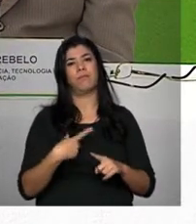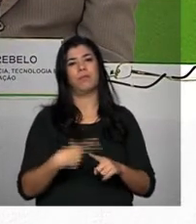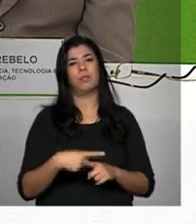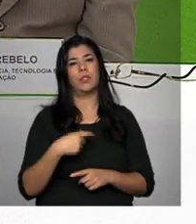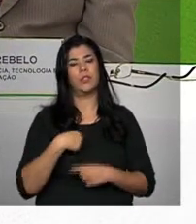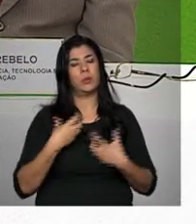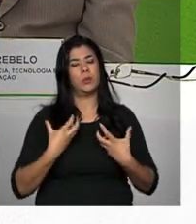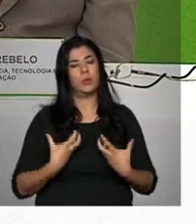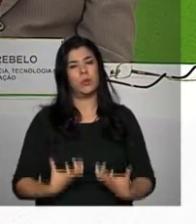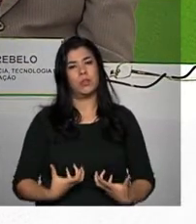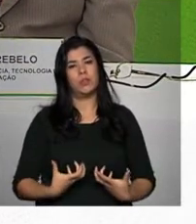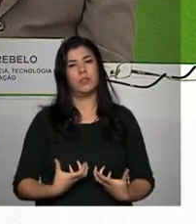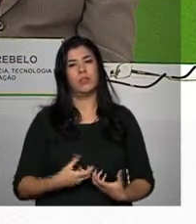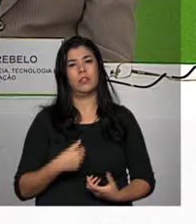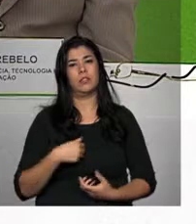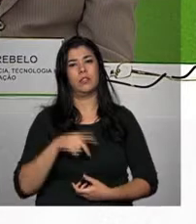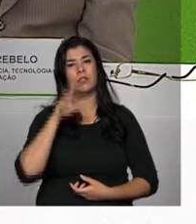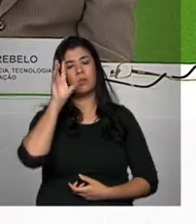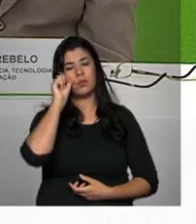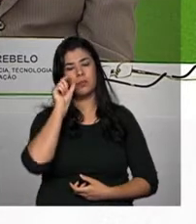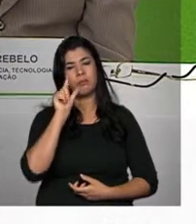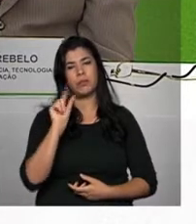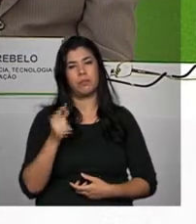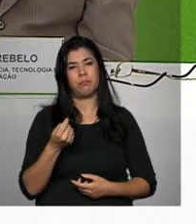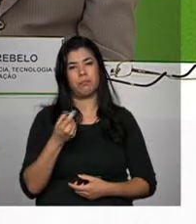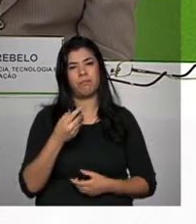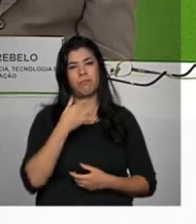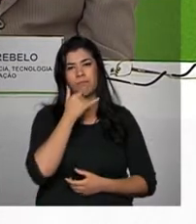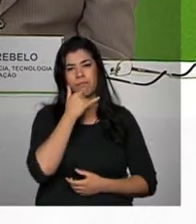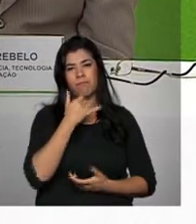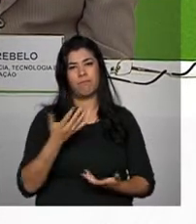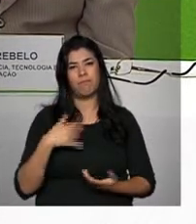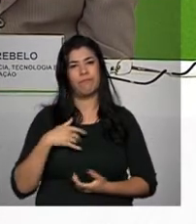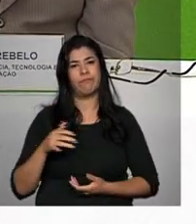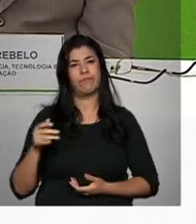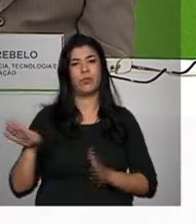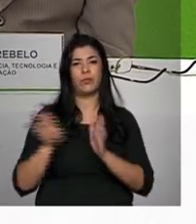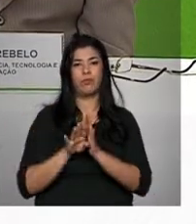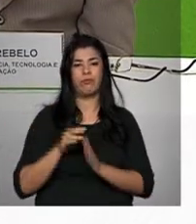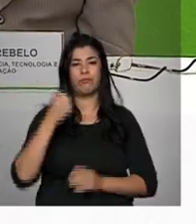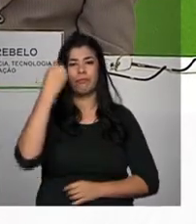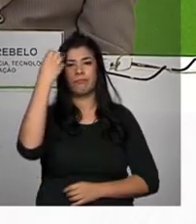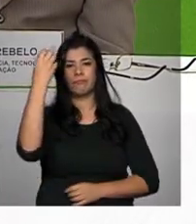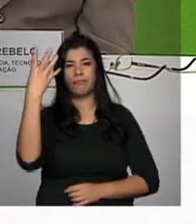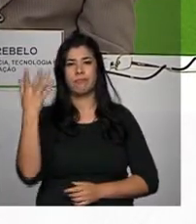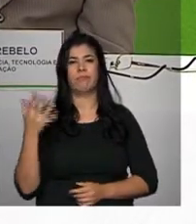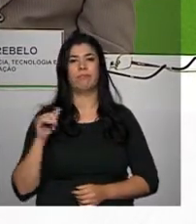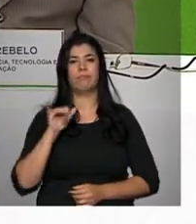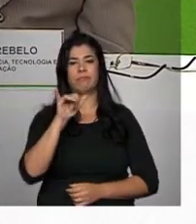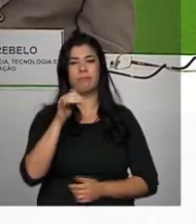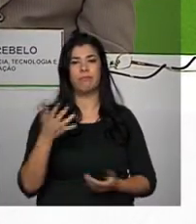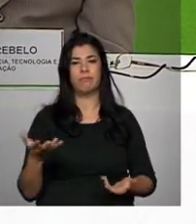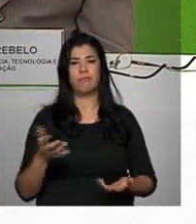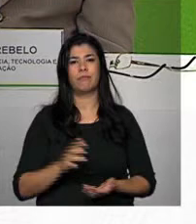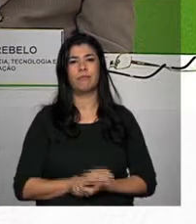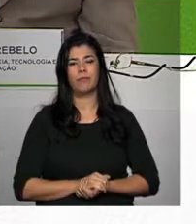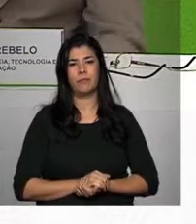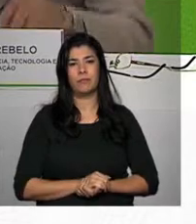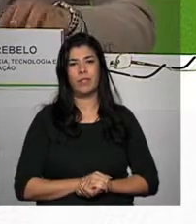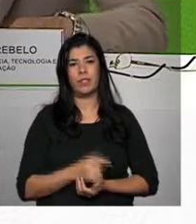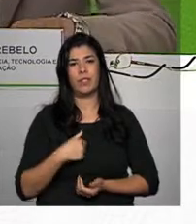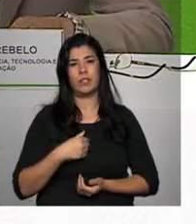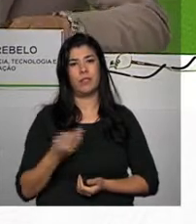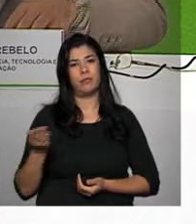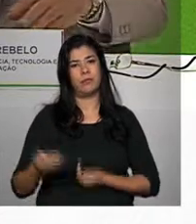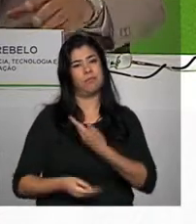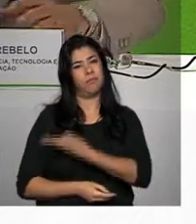exausta. Eu dormi três horas, então eu estou no avião, estou aqui realmente nos estertores, mas vamos lá, Aldo te